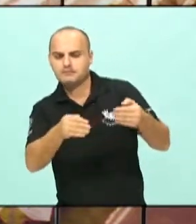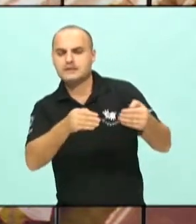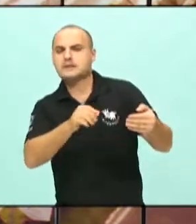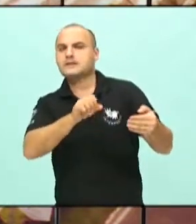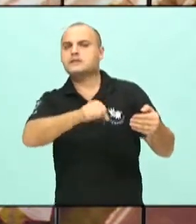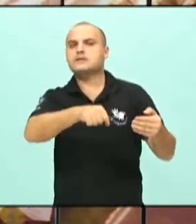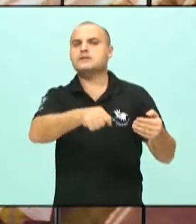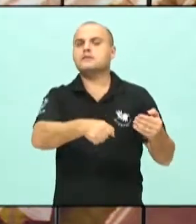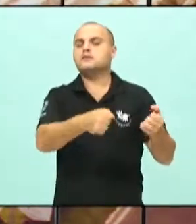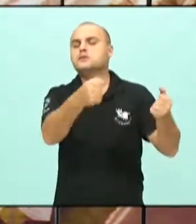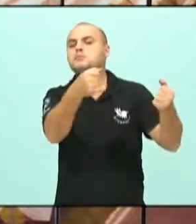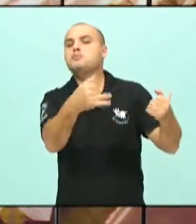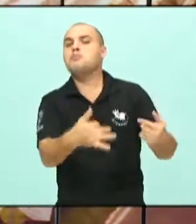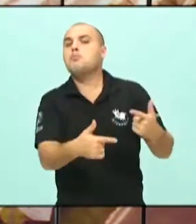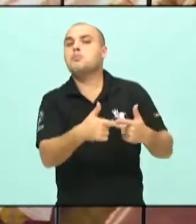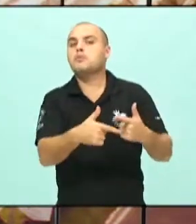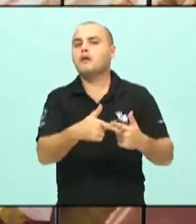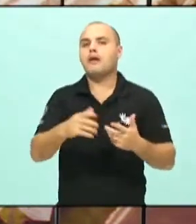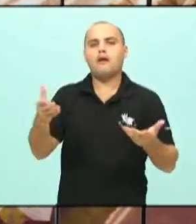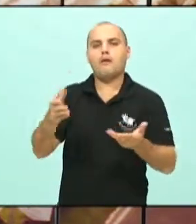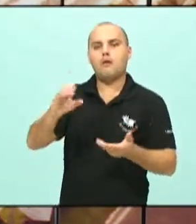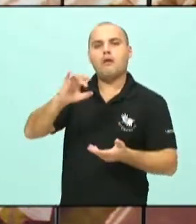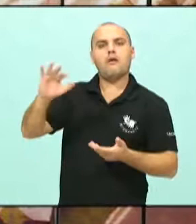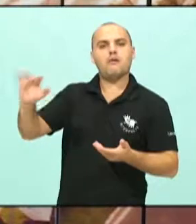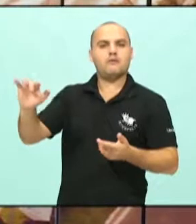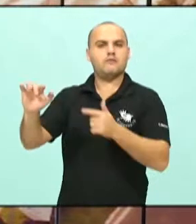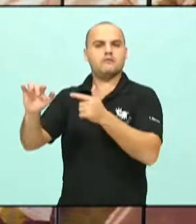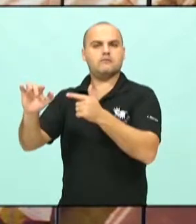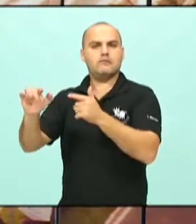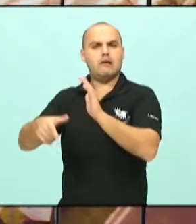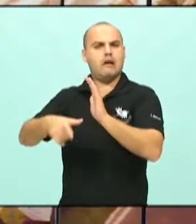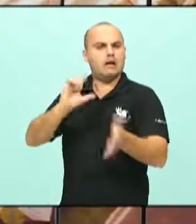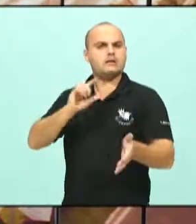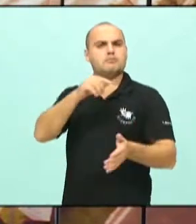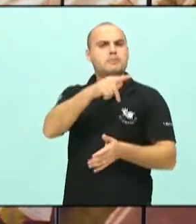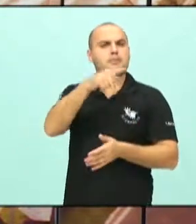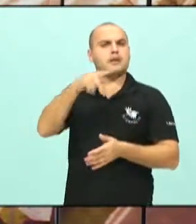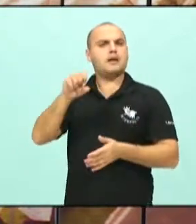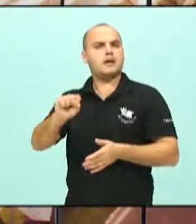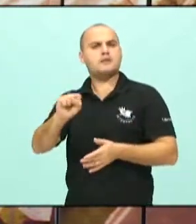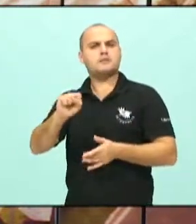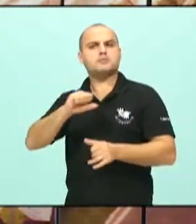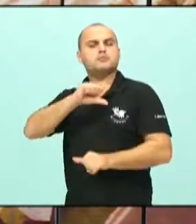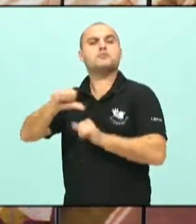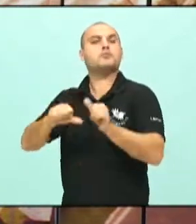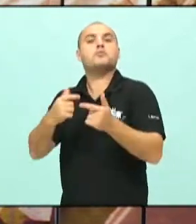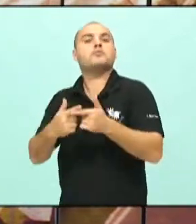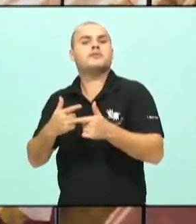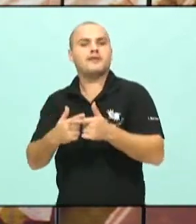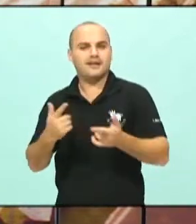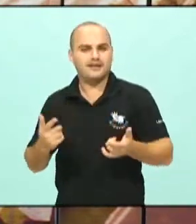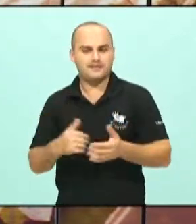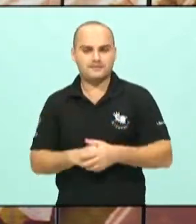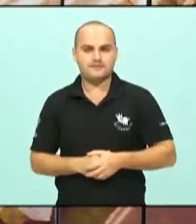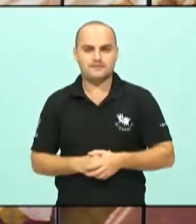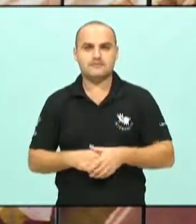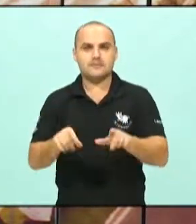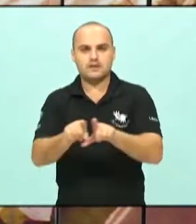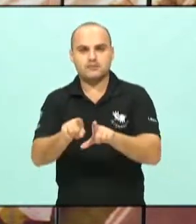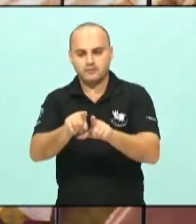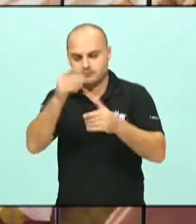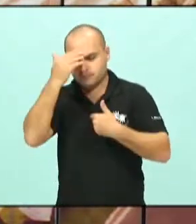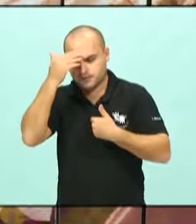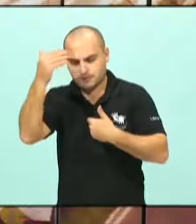Cidadania e não mais PPS. Quero dizer também obrigado ao nosso querido